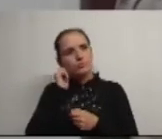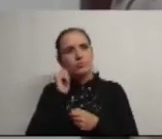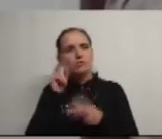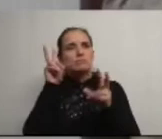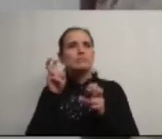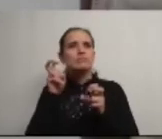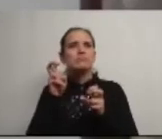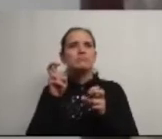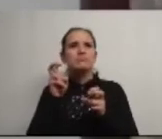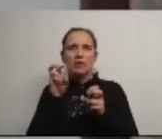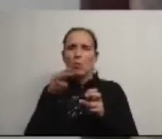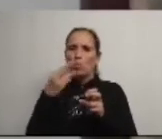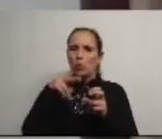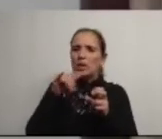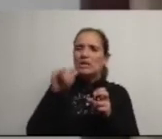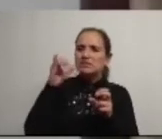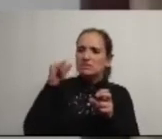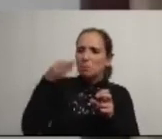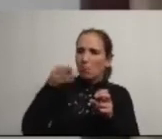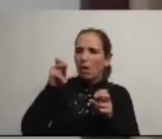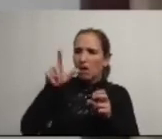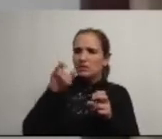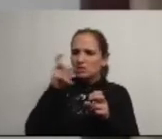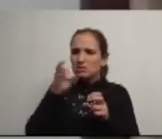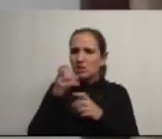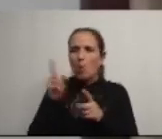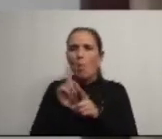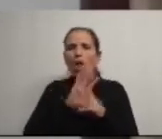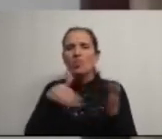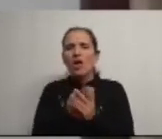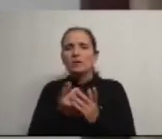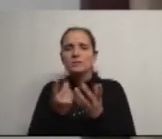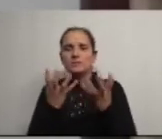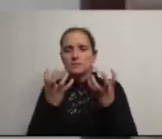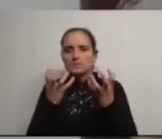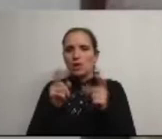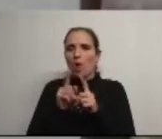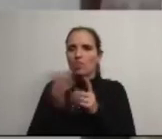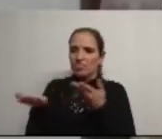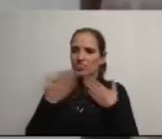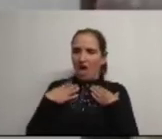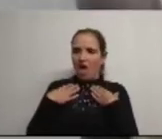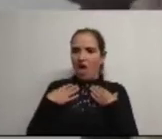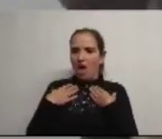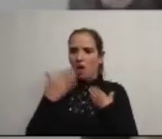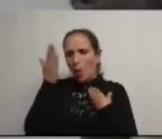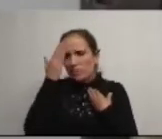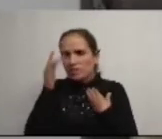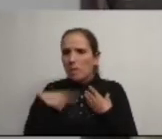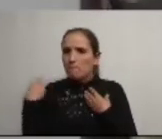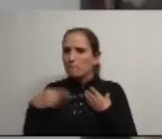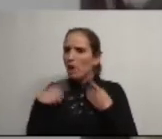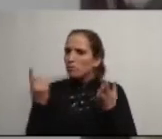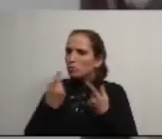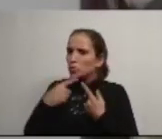termo municipalização já por si denota uma tomada de competências que não são próprias